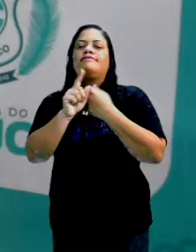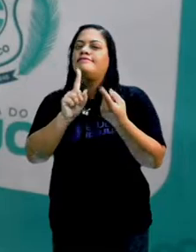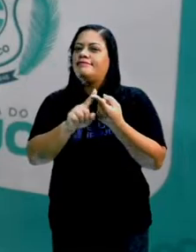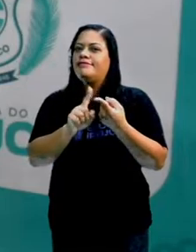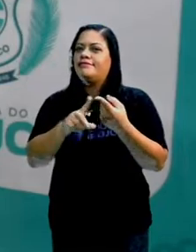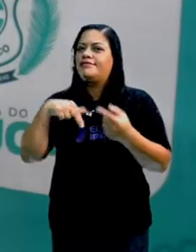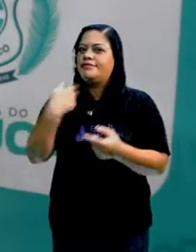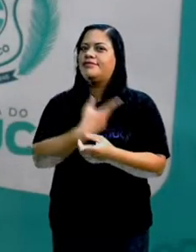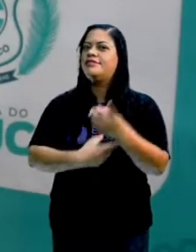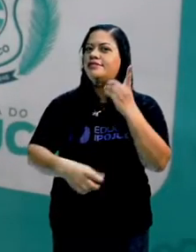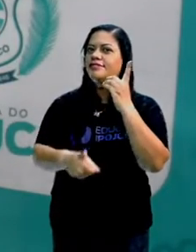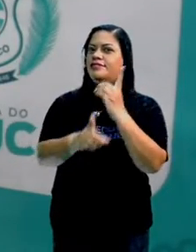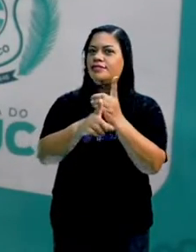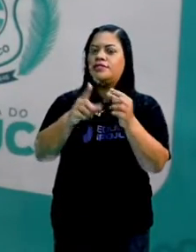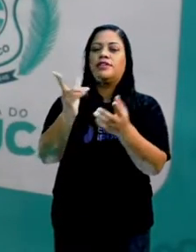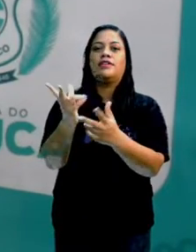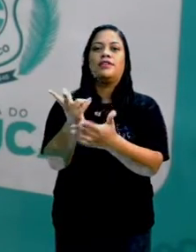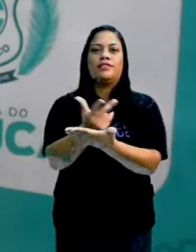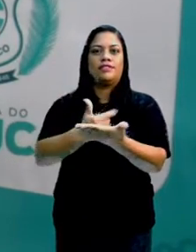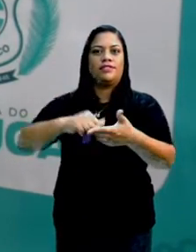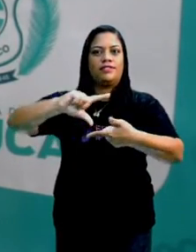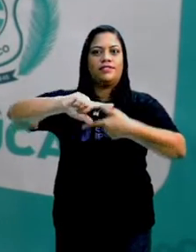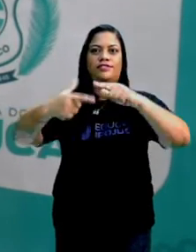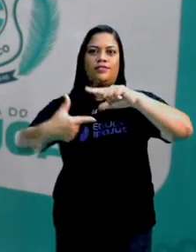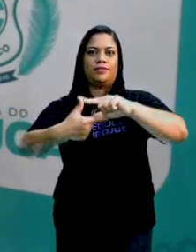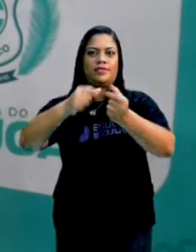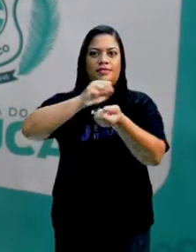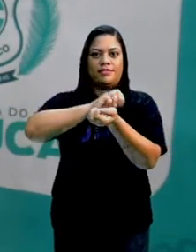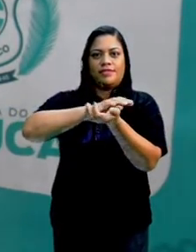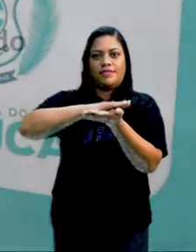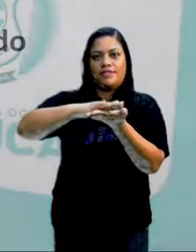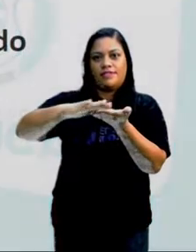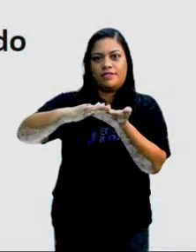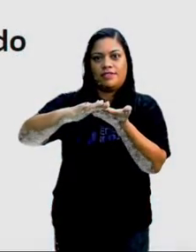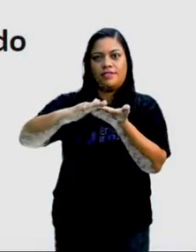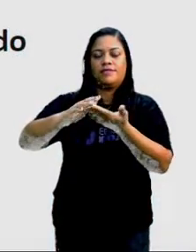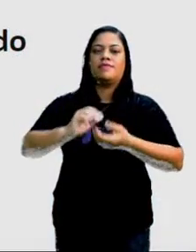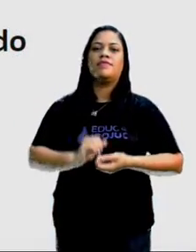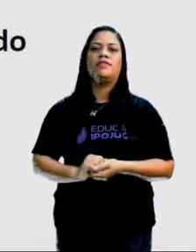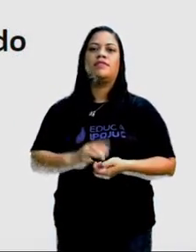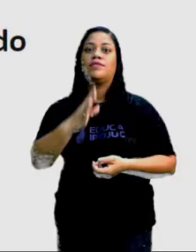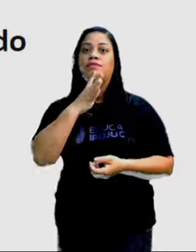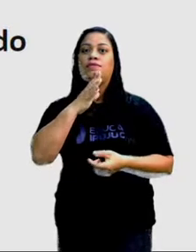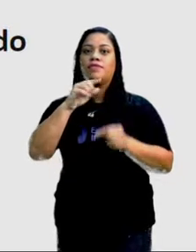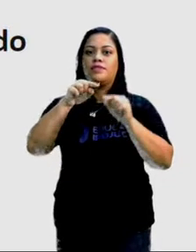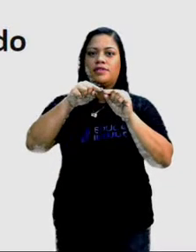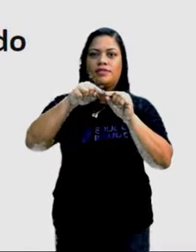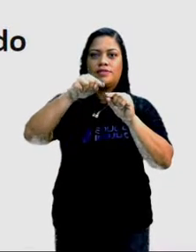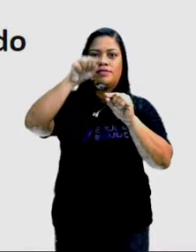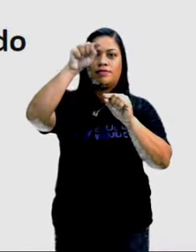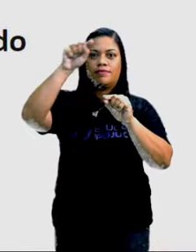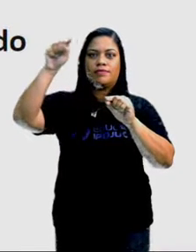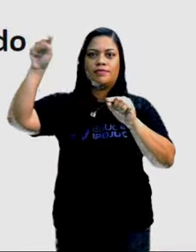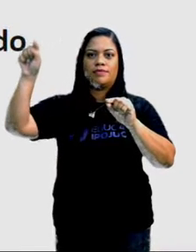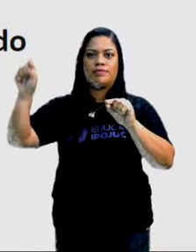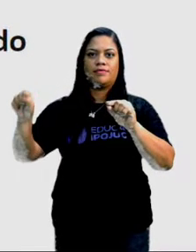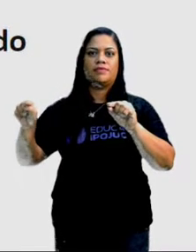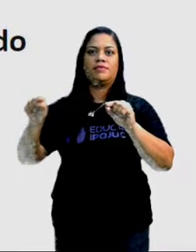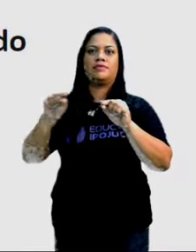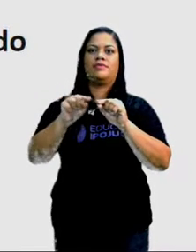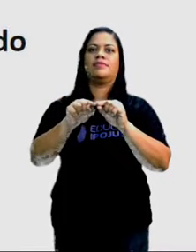geométricas planas. Então, vamos lá. Hoje, vamos conhecer a região quadrada e seus contornos.